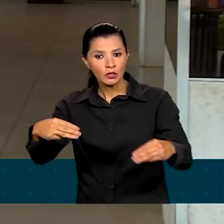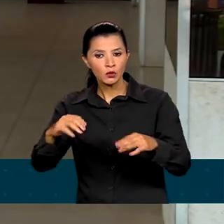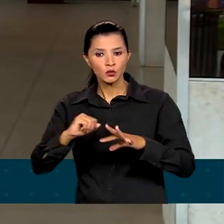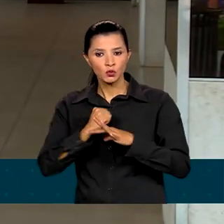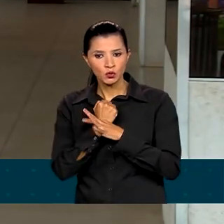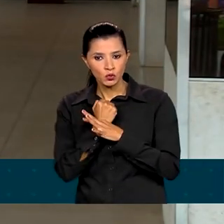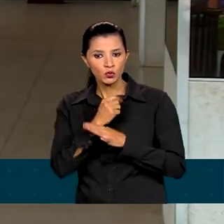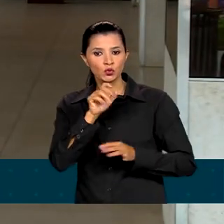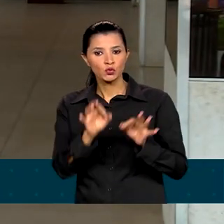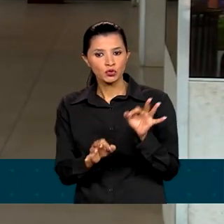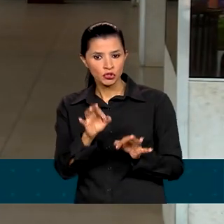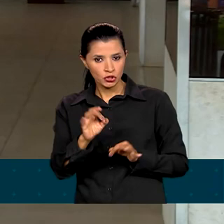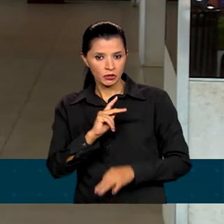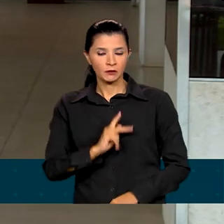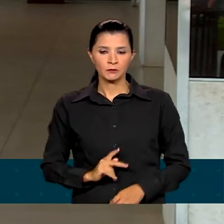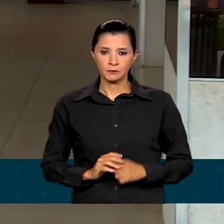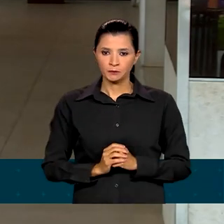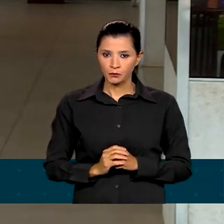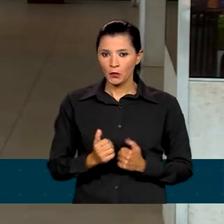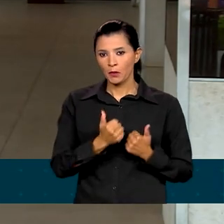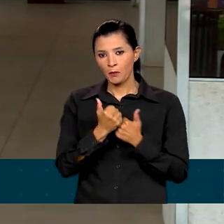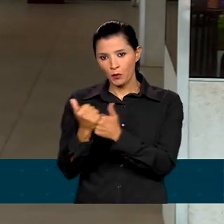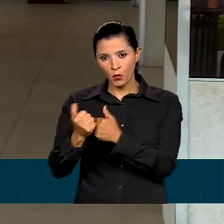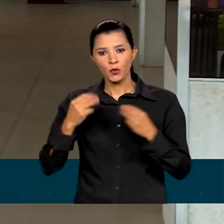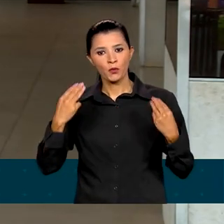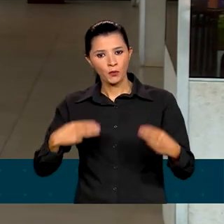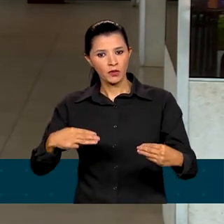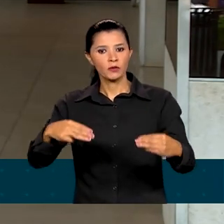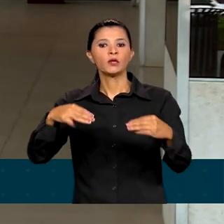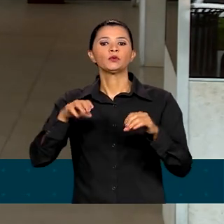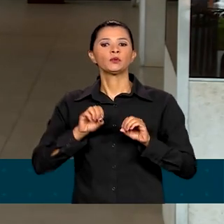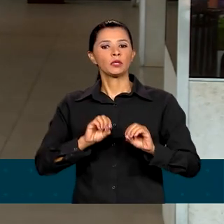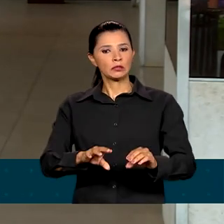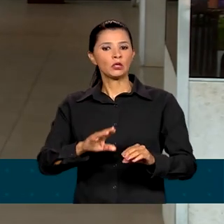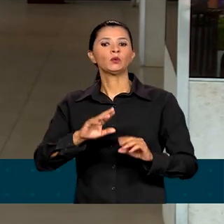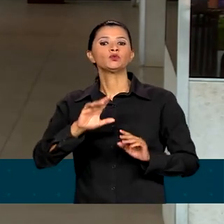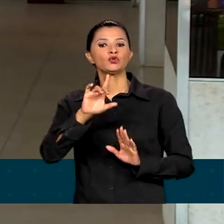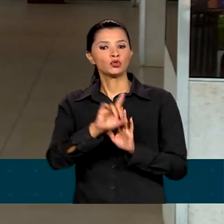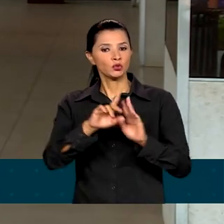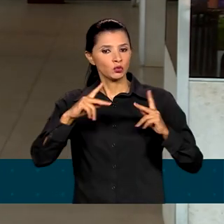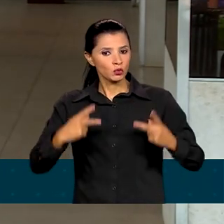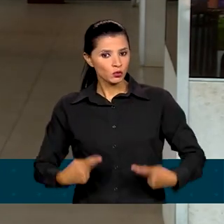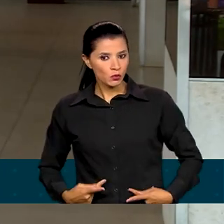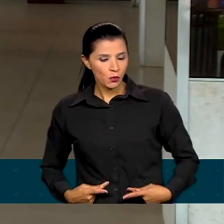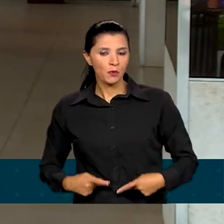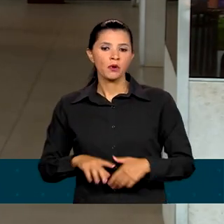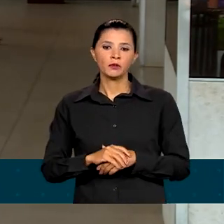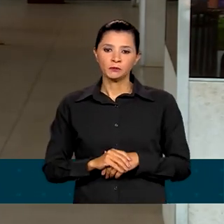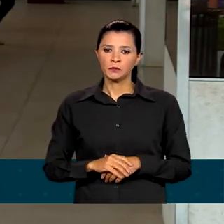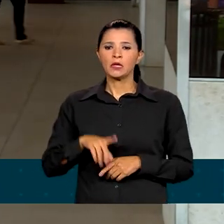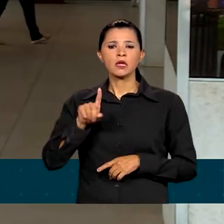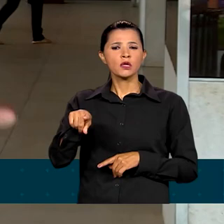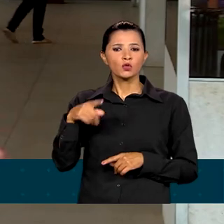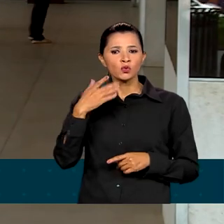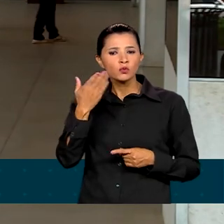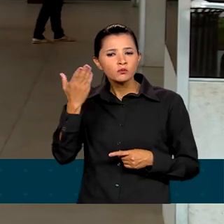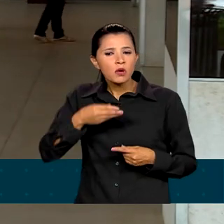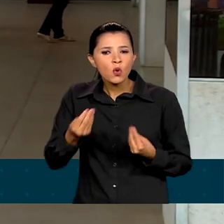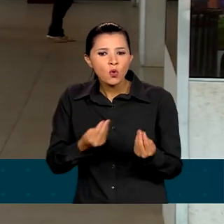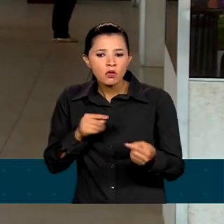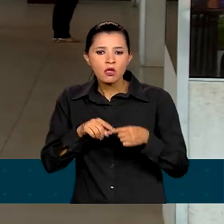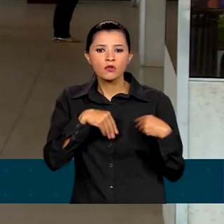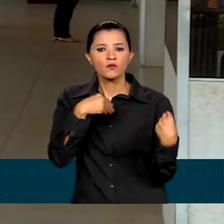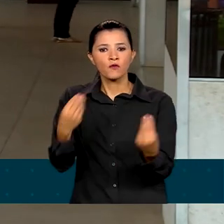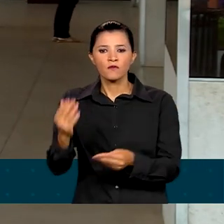Segurança Pública, com o apoio do Ministério da Educação e dos Direitos Humanos, a ação pretende devolver ao